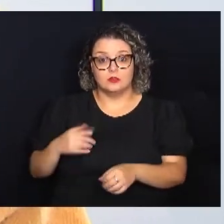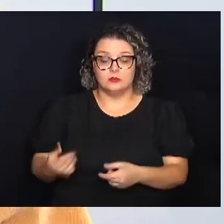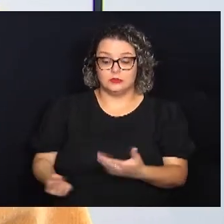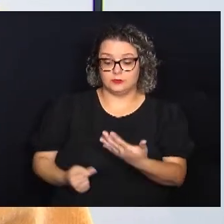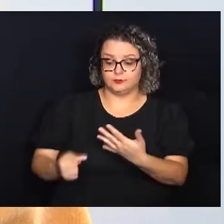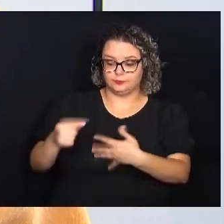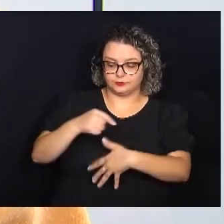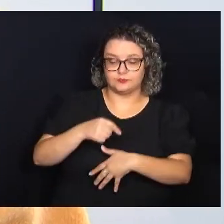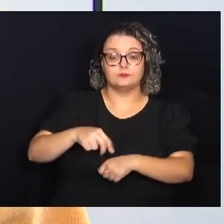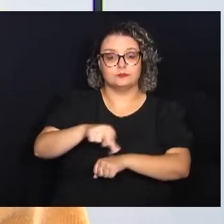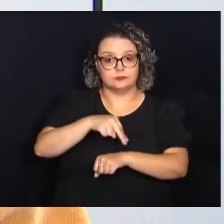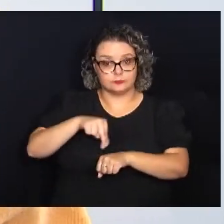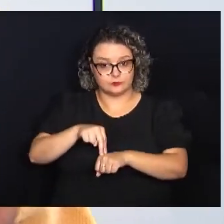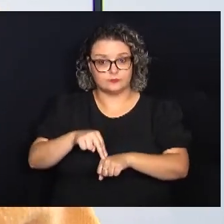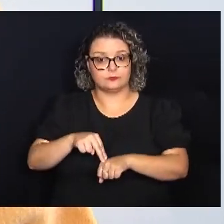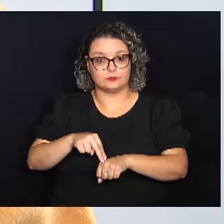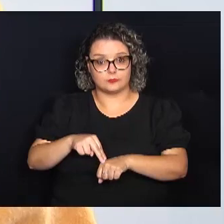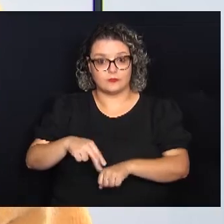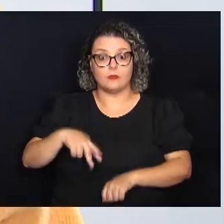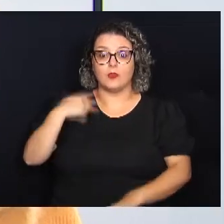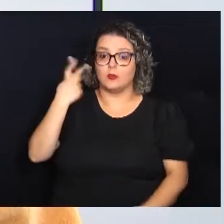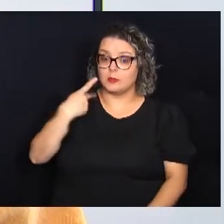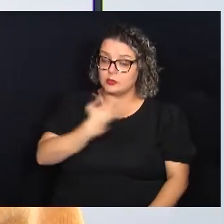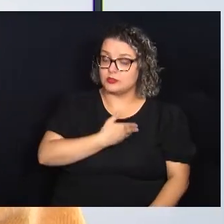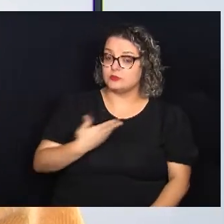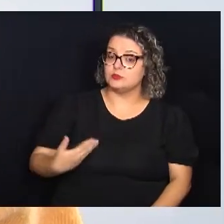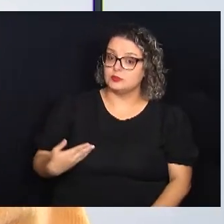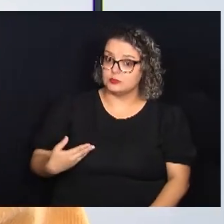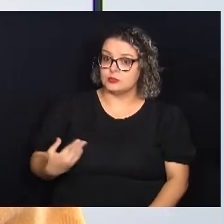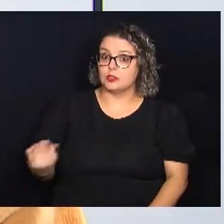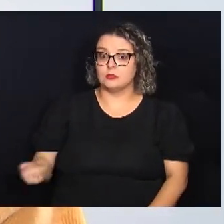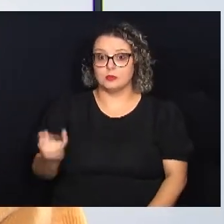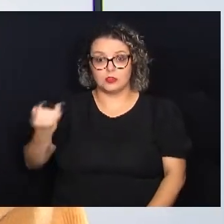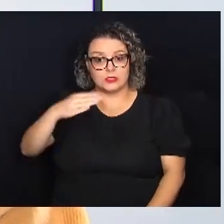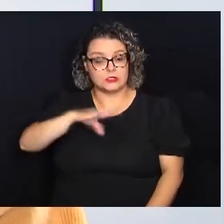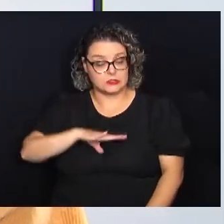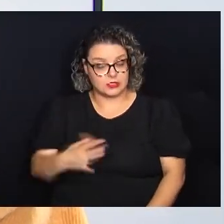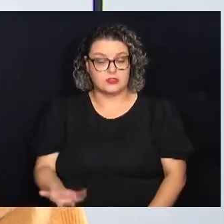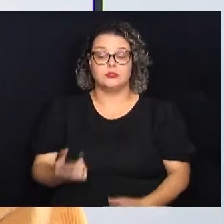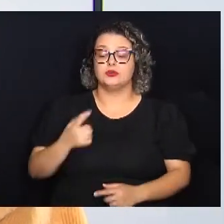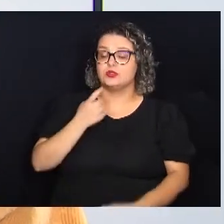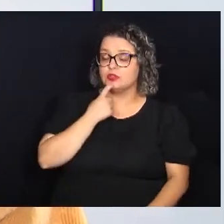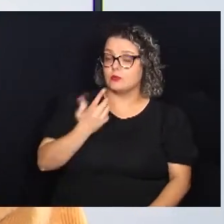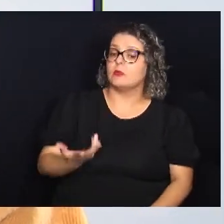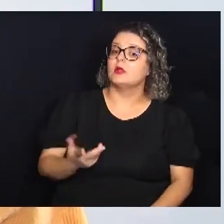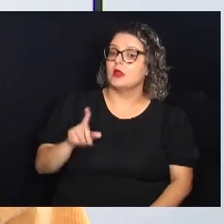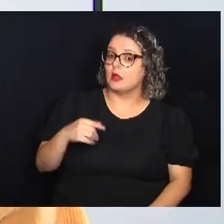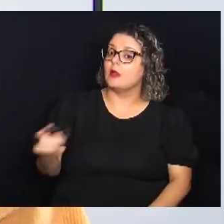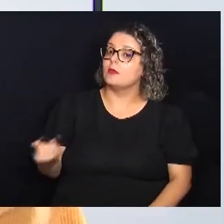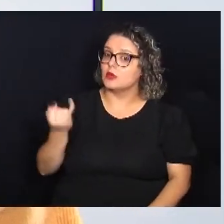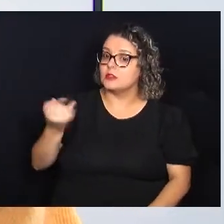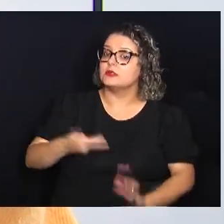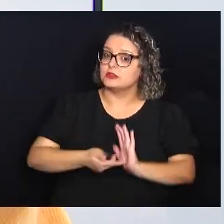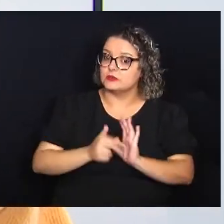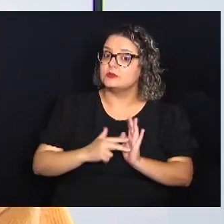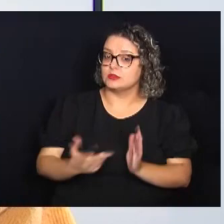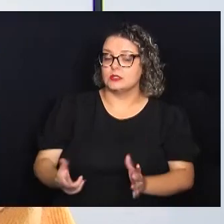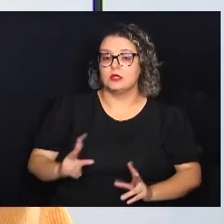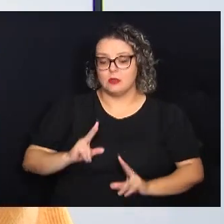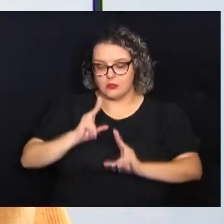ter esse parâmetro nacional, numa política pública, de uma cidade que é importante como Campinas, é muito significativo e com certeza